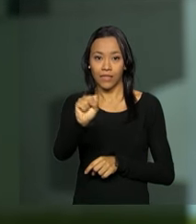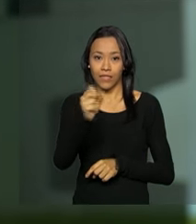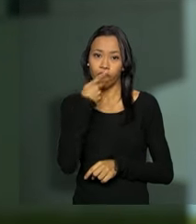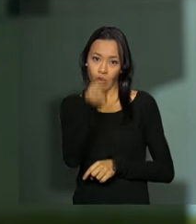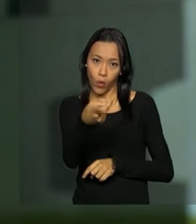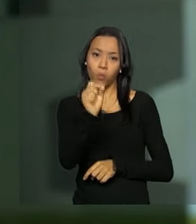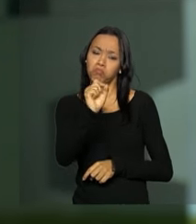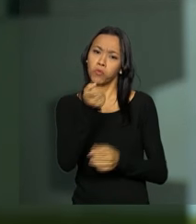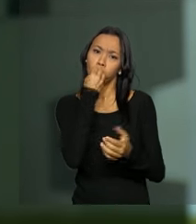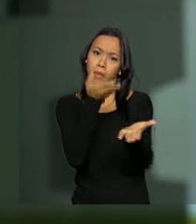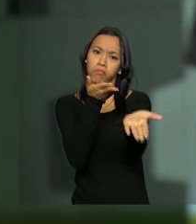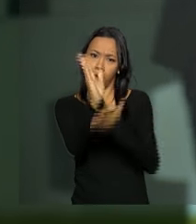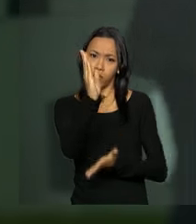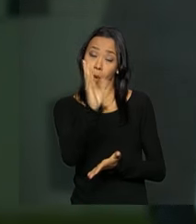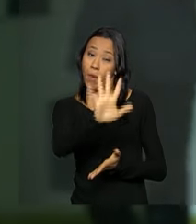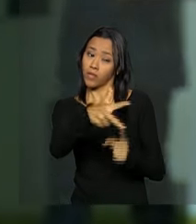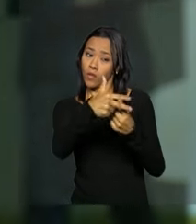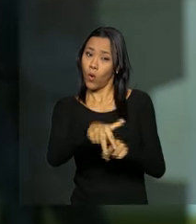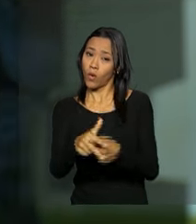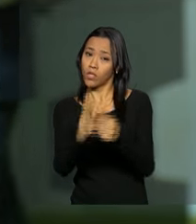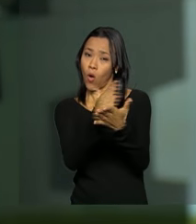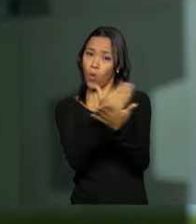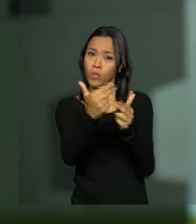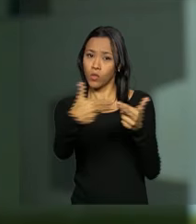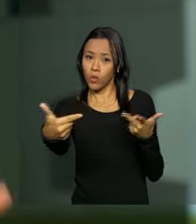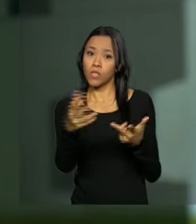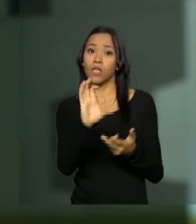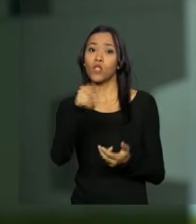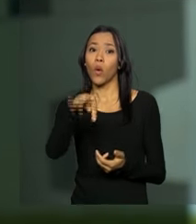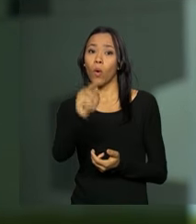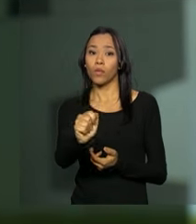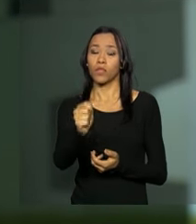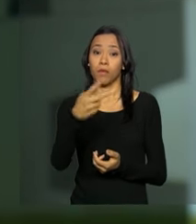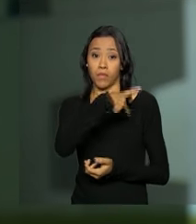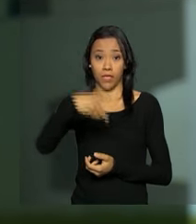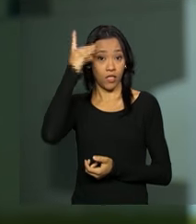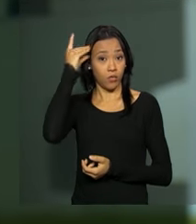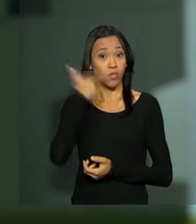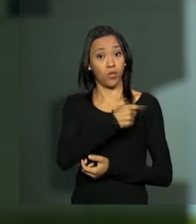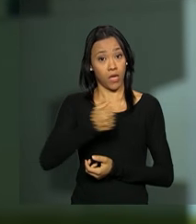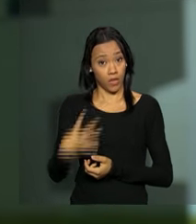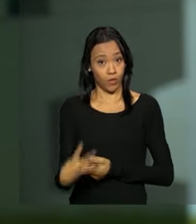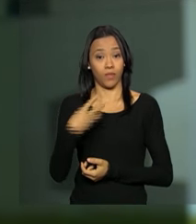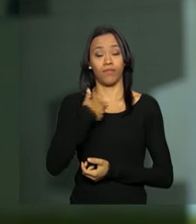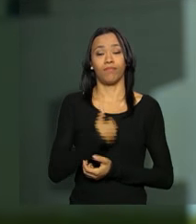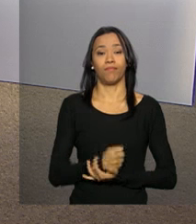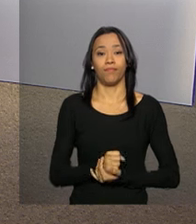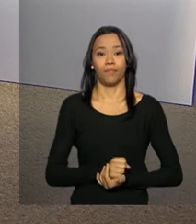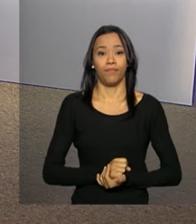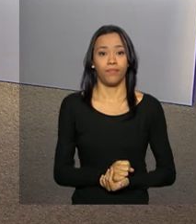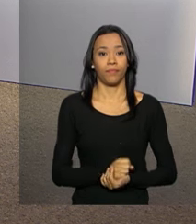recomendando a aprovação, com ressalvas das contas da presidenta Dilma Rousseff de 2014. De Brasília, Ricardo Carandina.